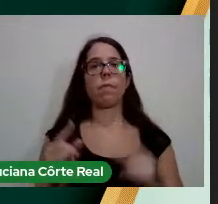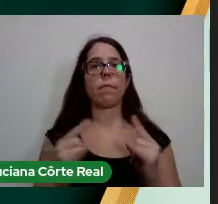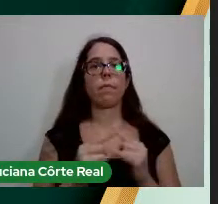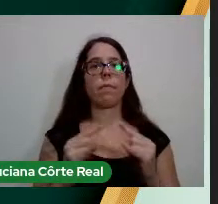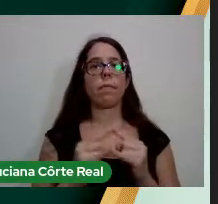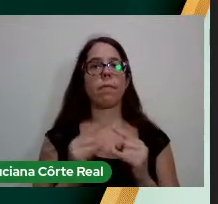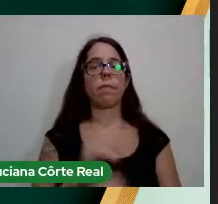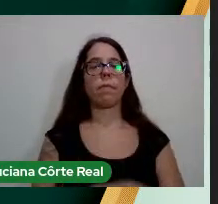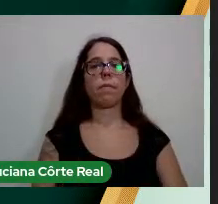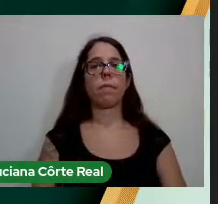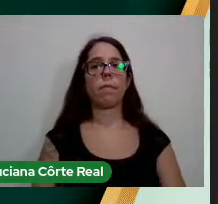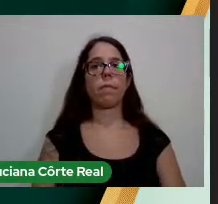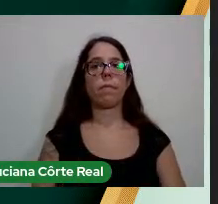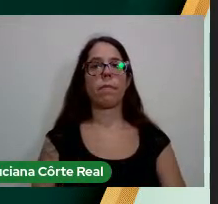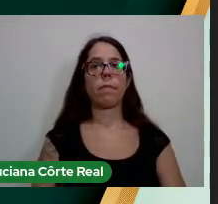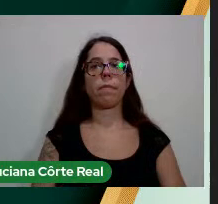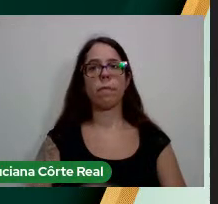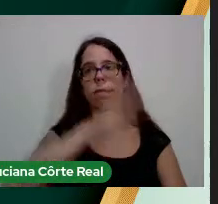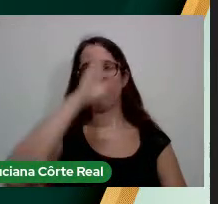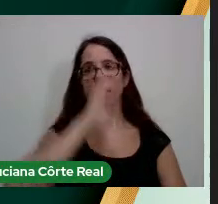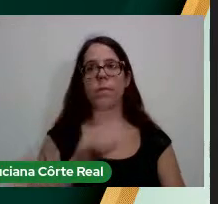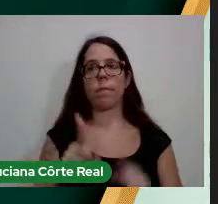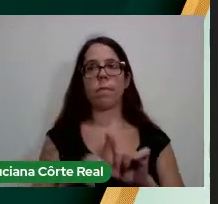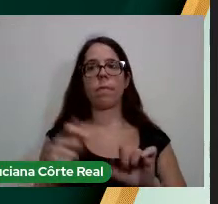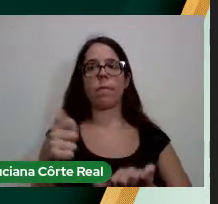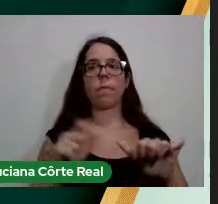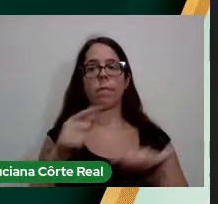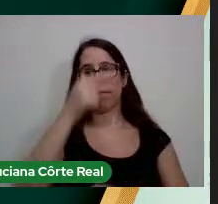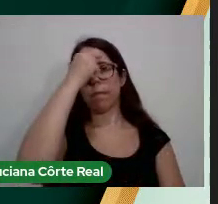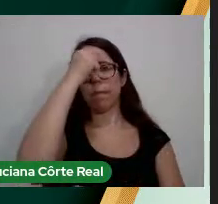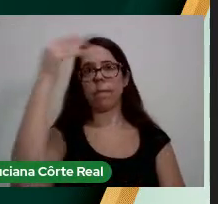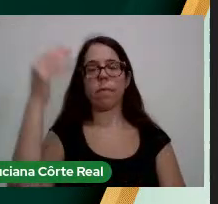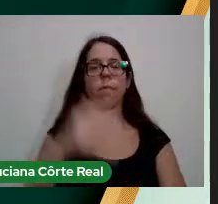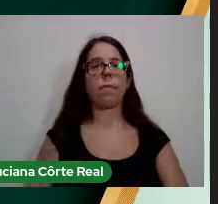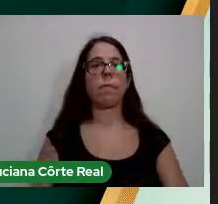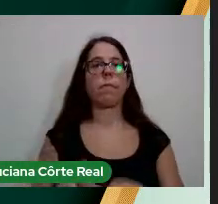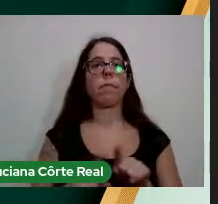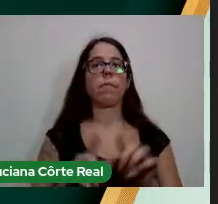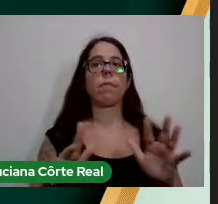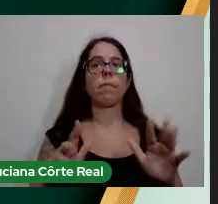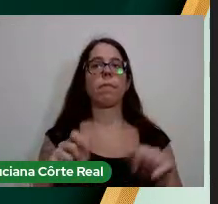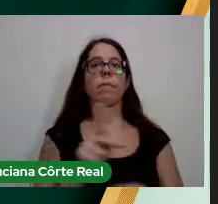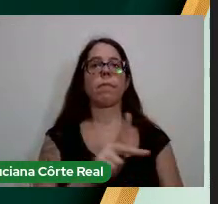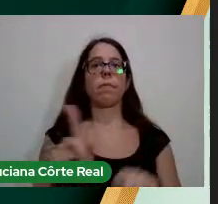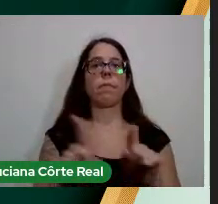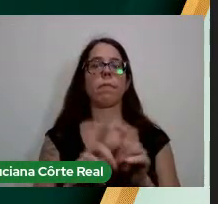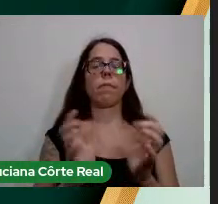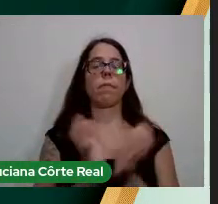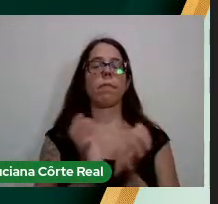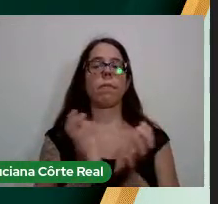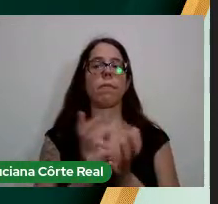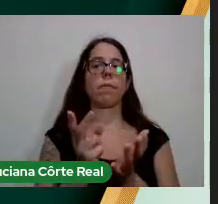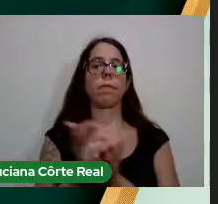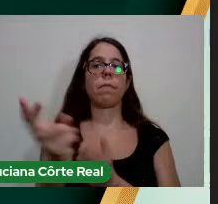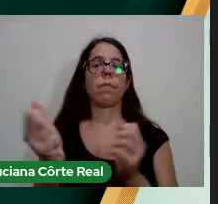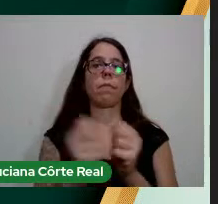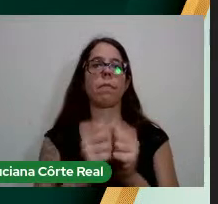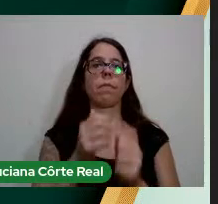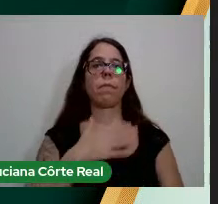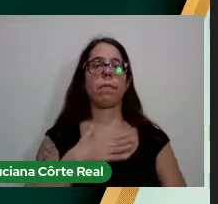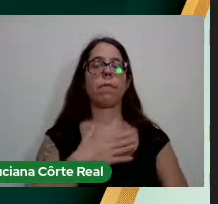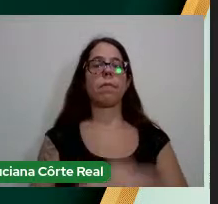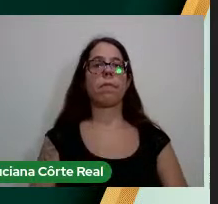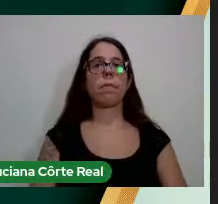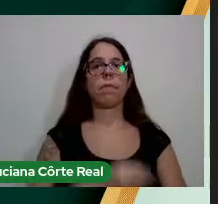Gratuita de qualidade Que é a Unipampa Todos os professores Os colegas que sempre estiveram comigo E